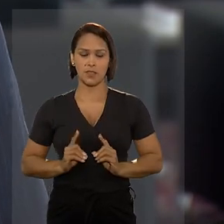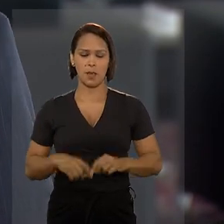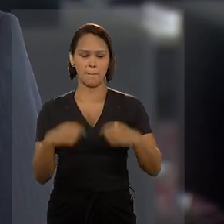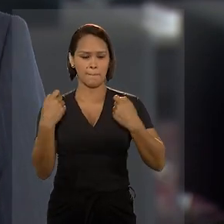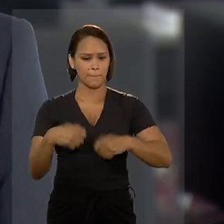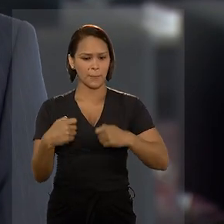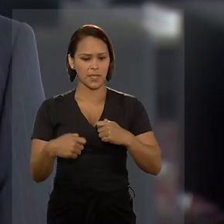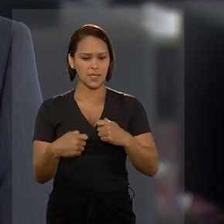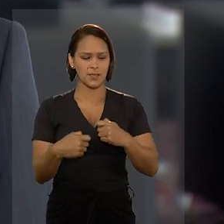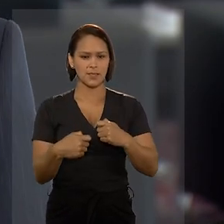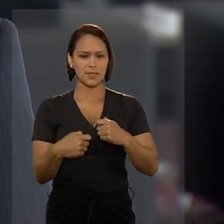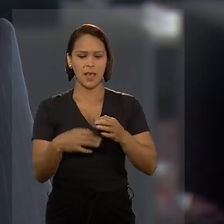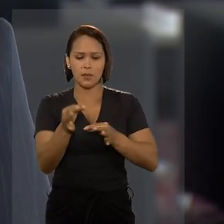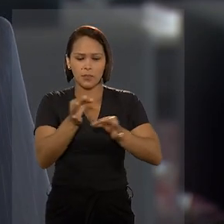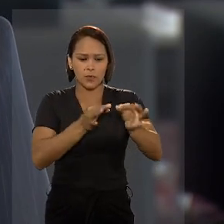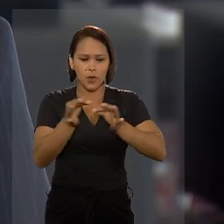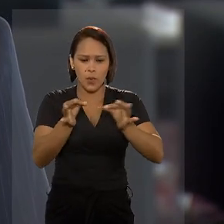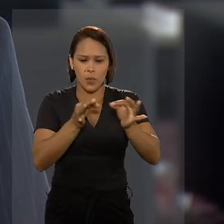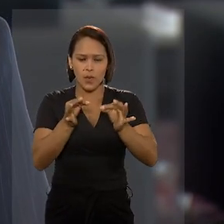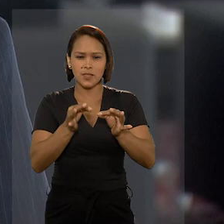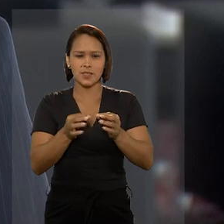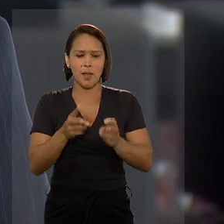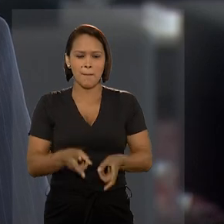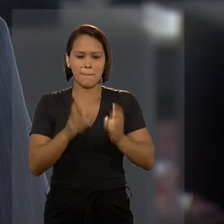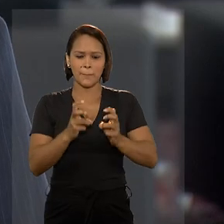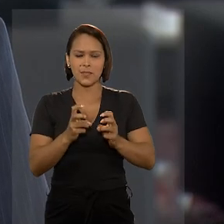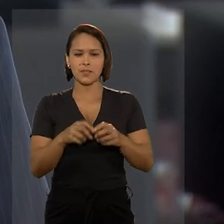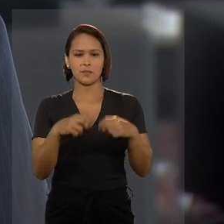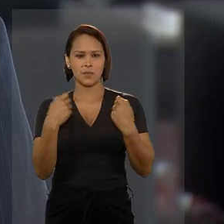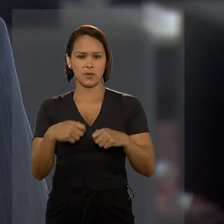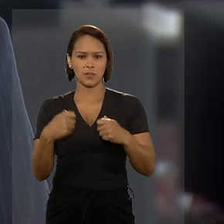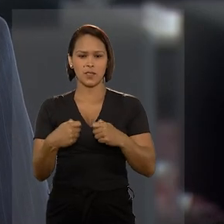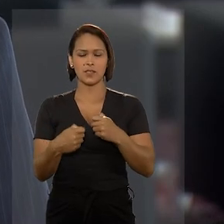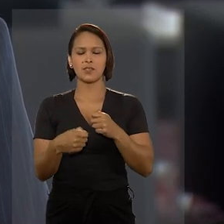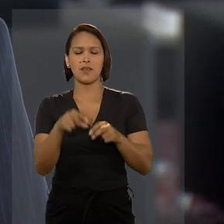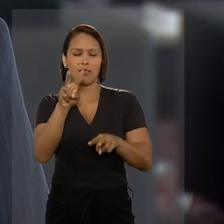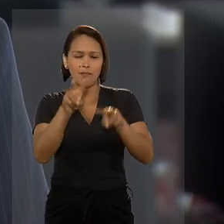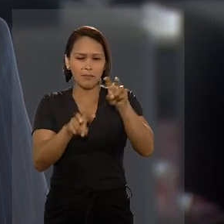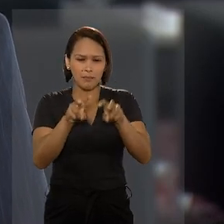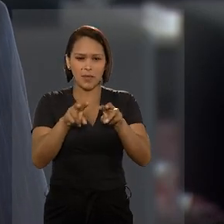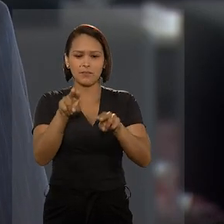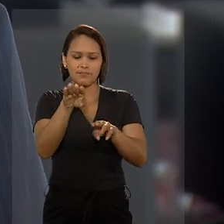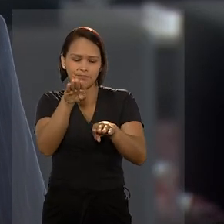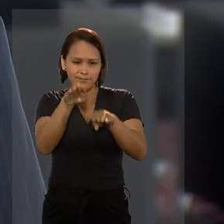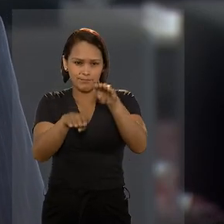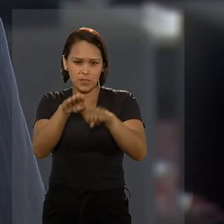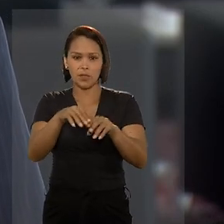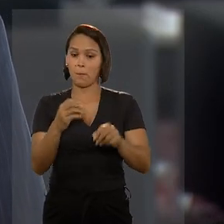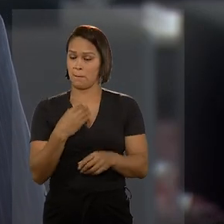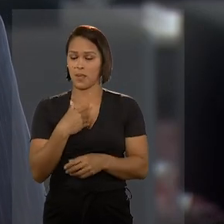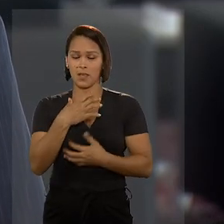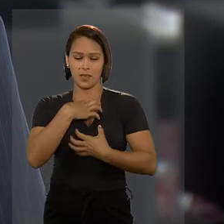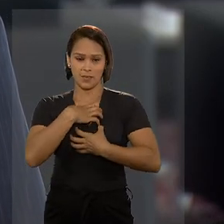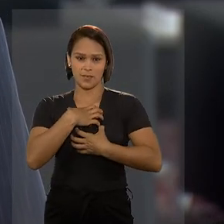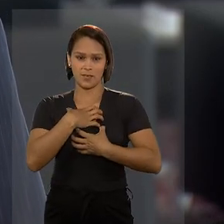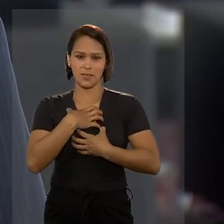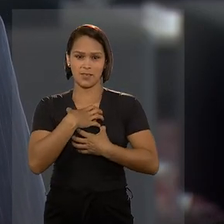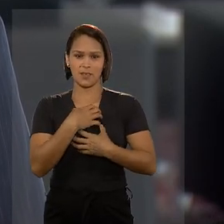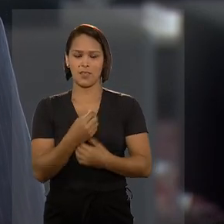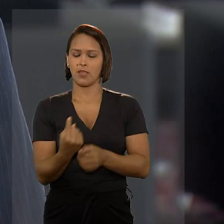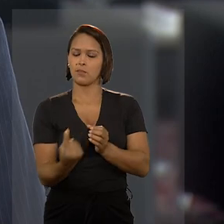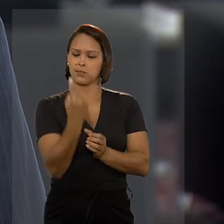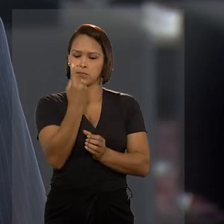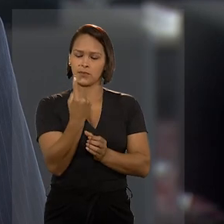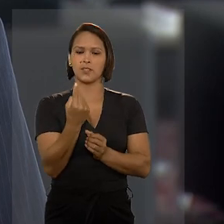deficiência devem ser tratadas de forma desigual na medida de suas desigualdades, para que esse